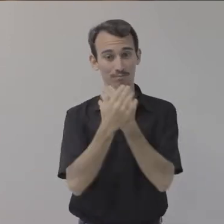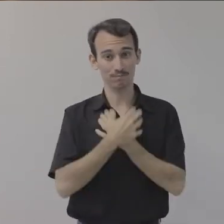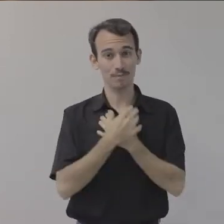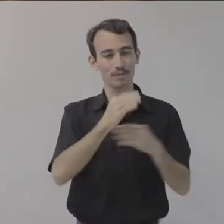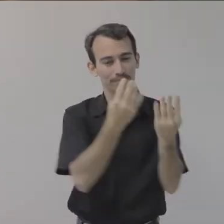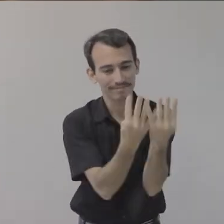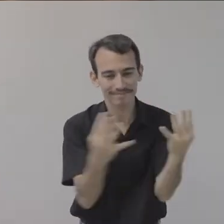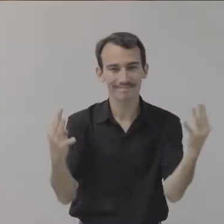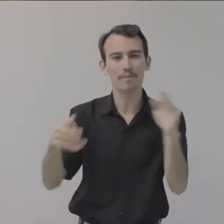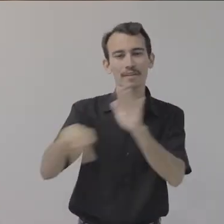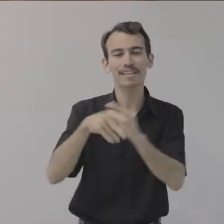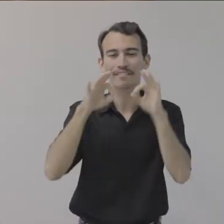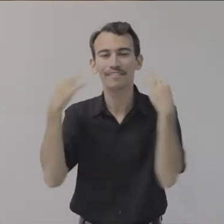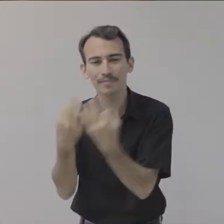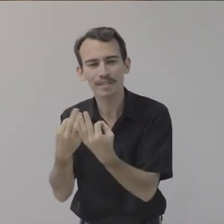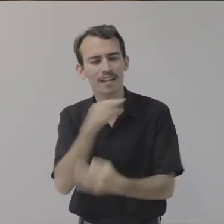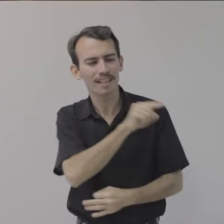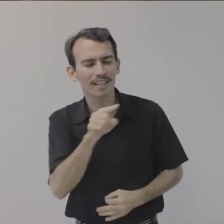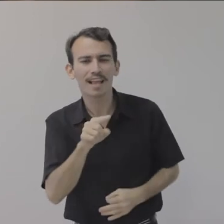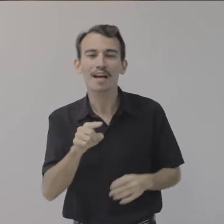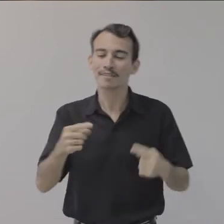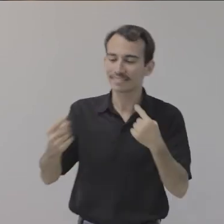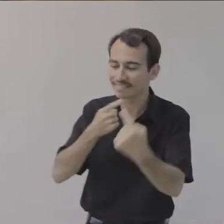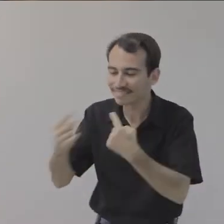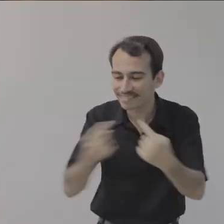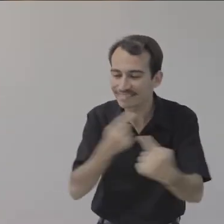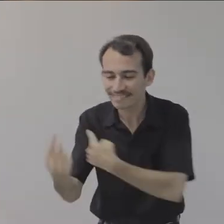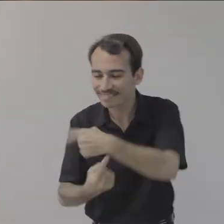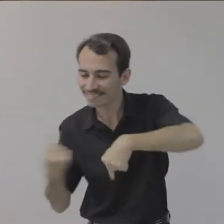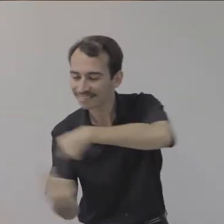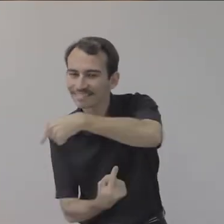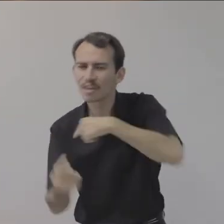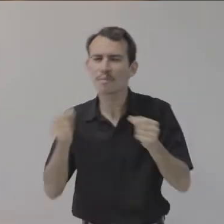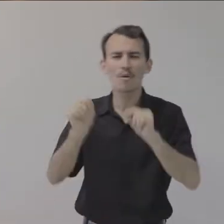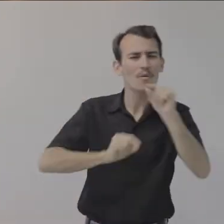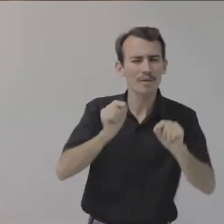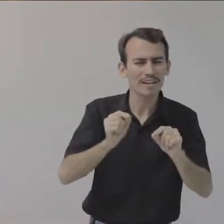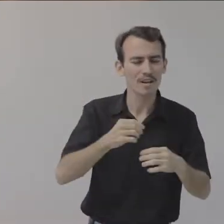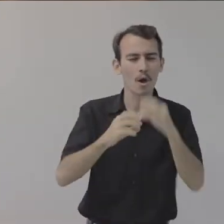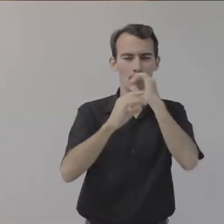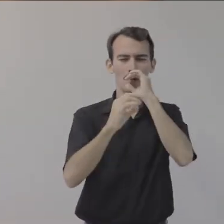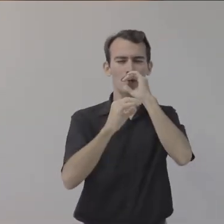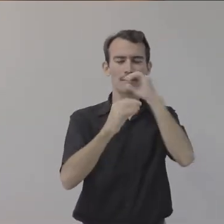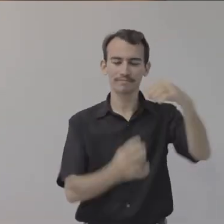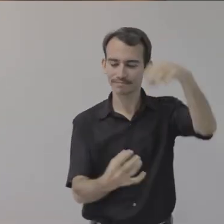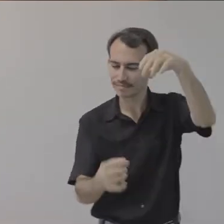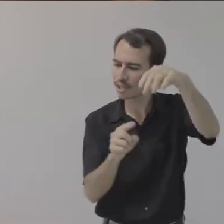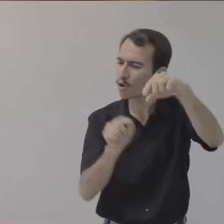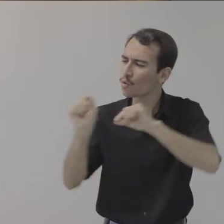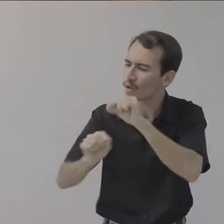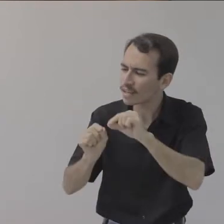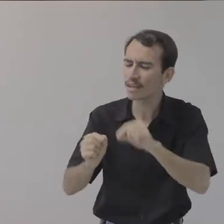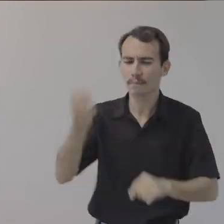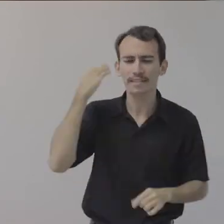Nessa apresentação, tanto os músicos quanto o maestro interagem com a plateia, falando sobre os instrumentos musicais e contando curiosidades sobre as obras